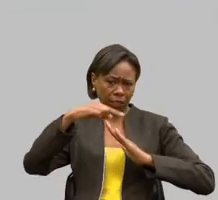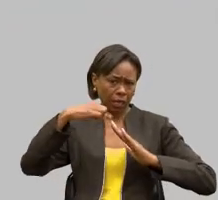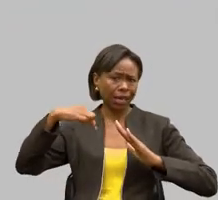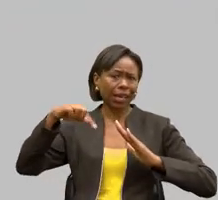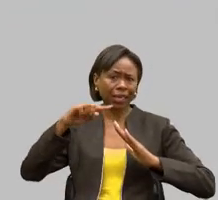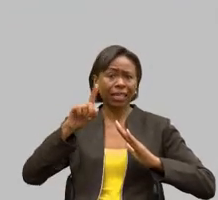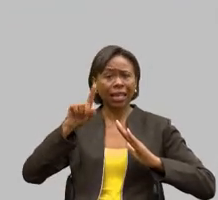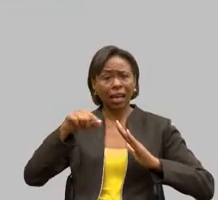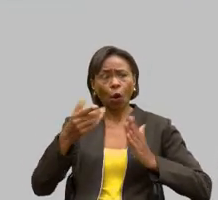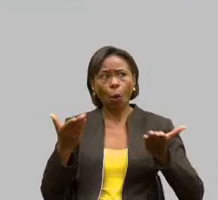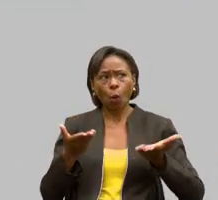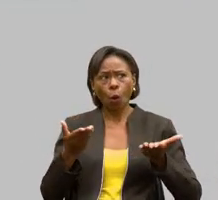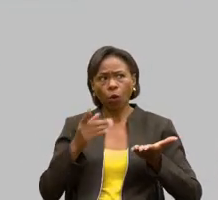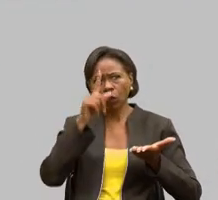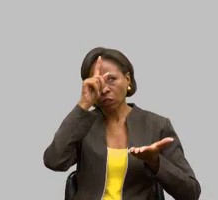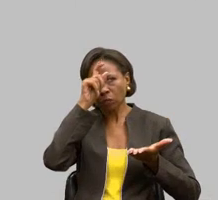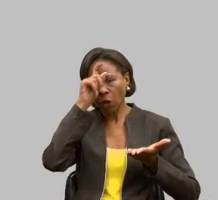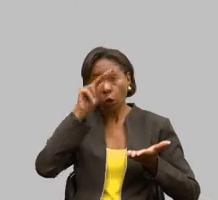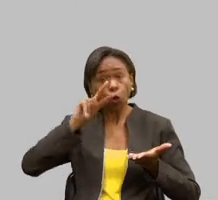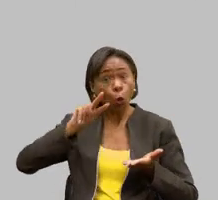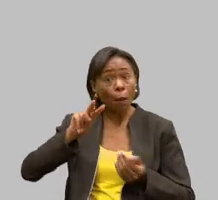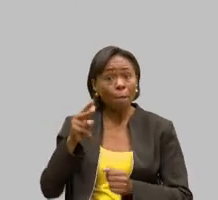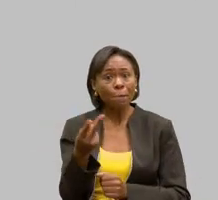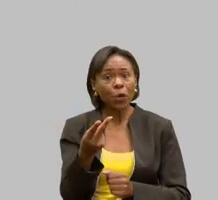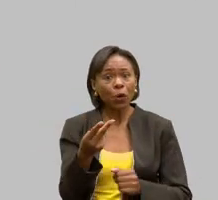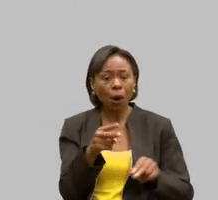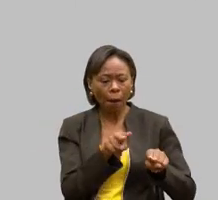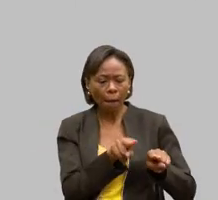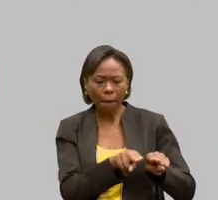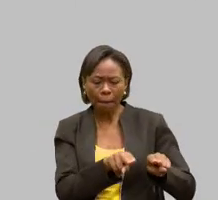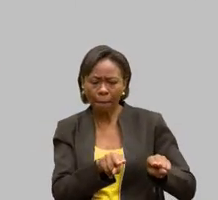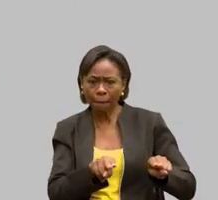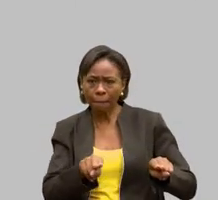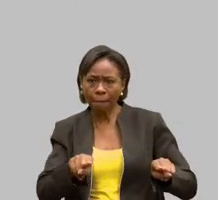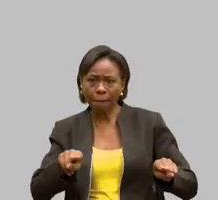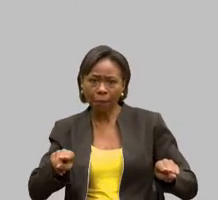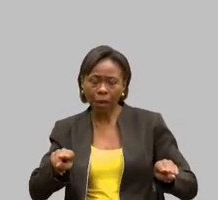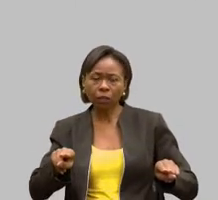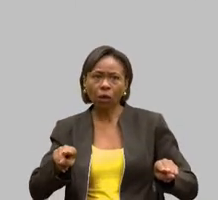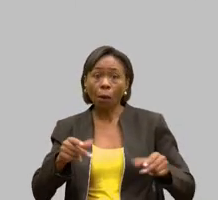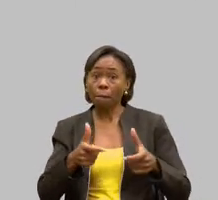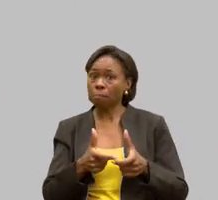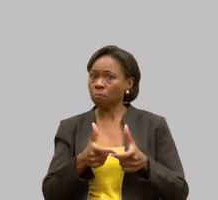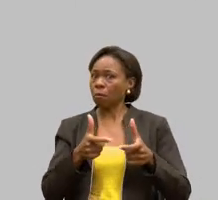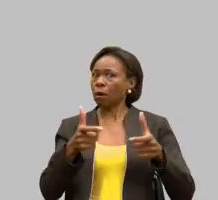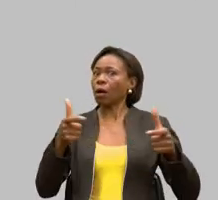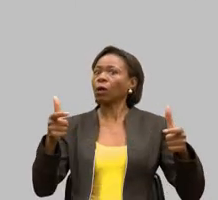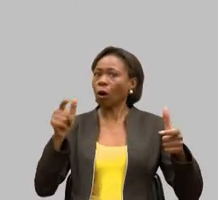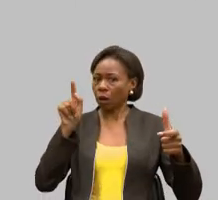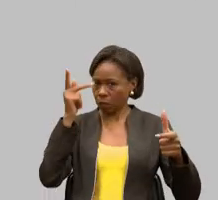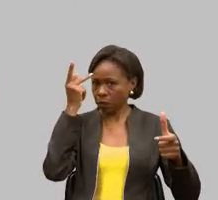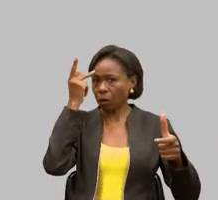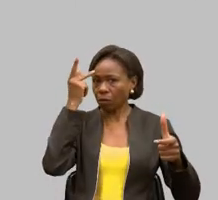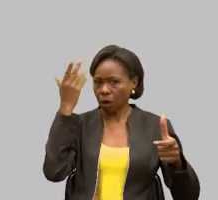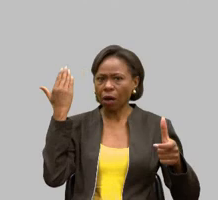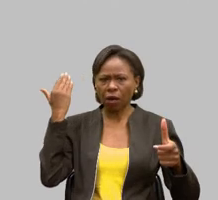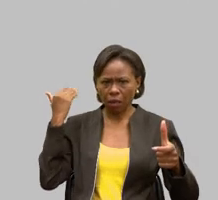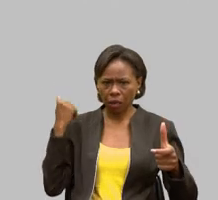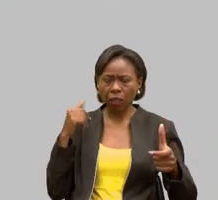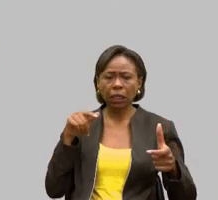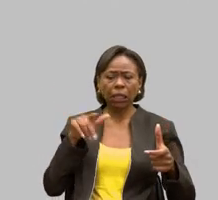leitos. É o maior hospital na época de São Paulo. Atendia toda a Baixada Santista,